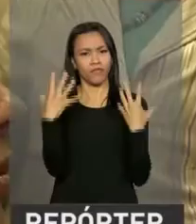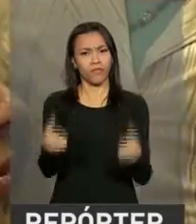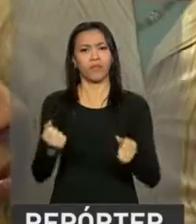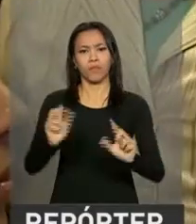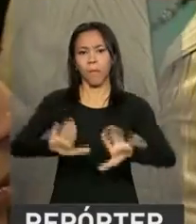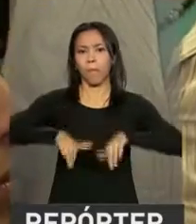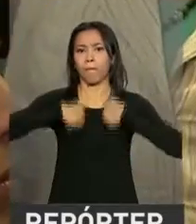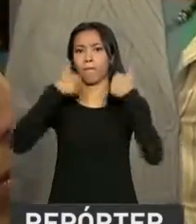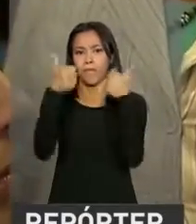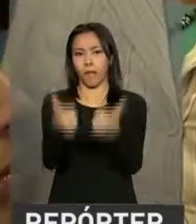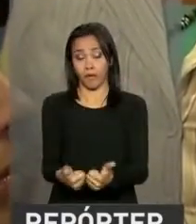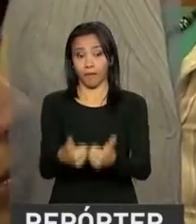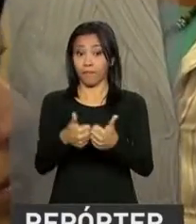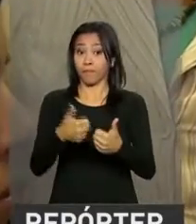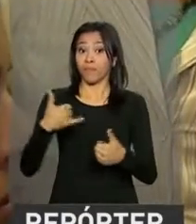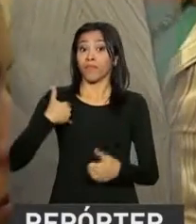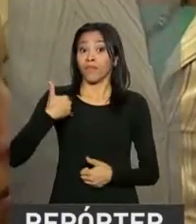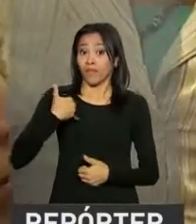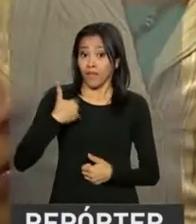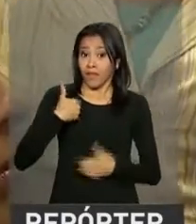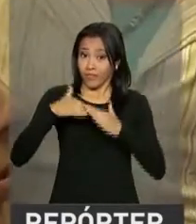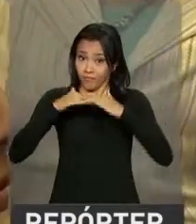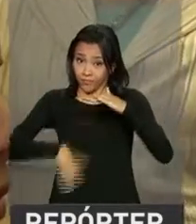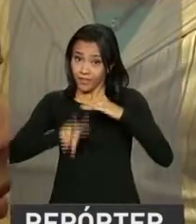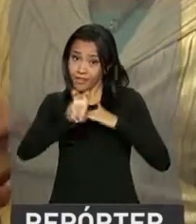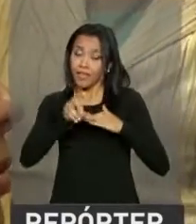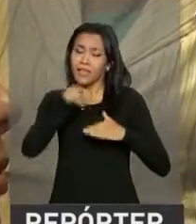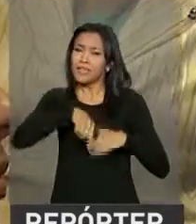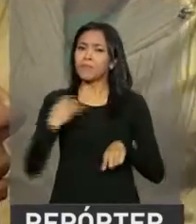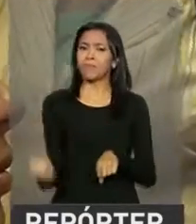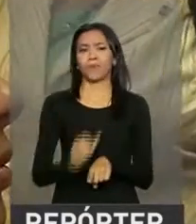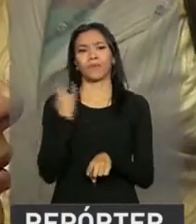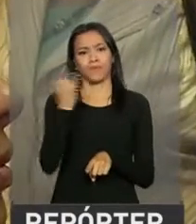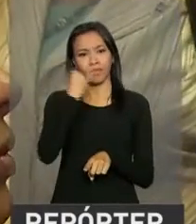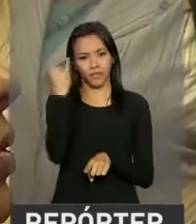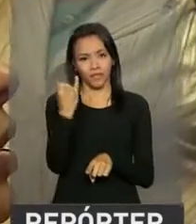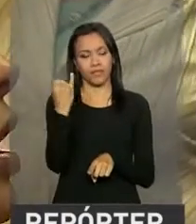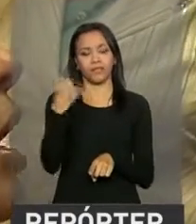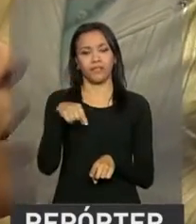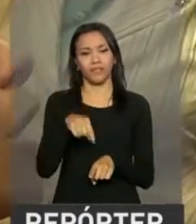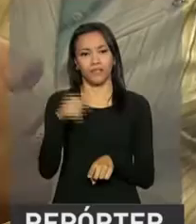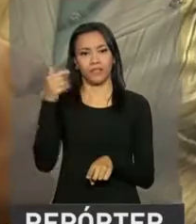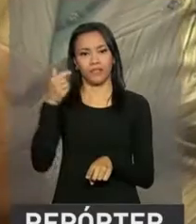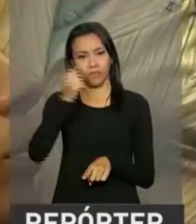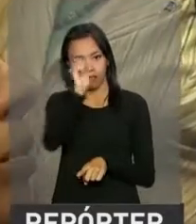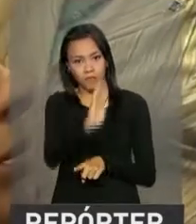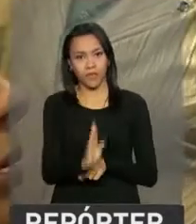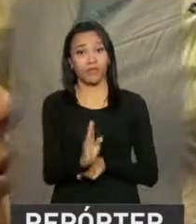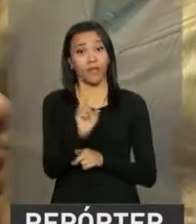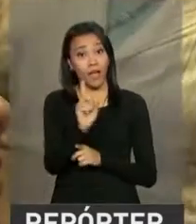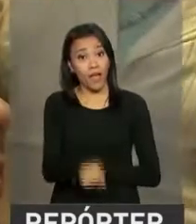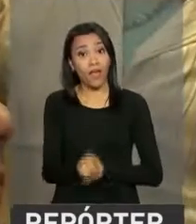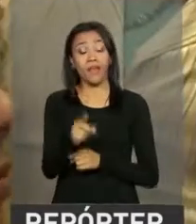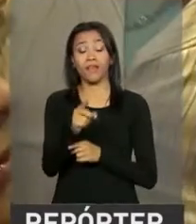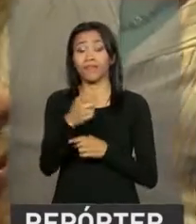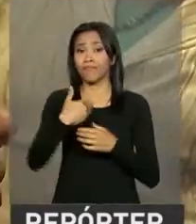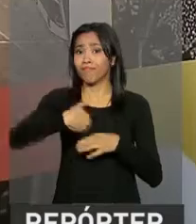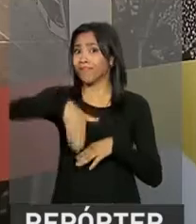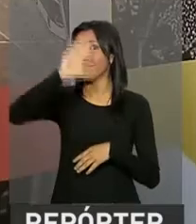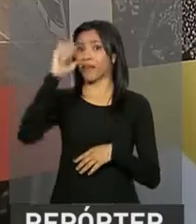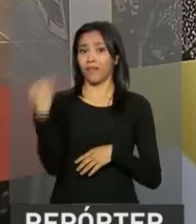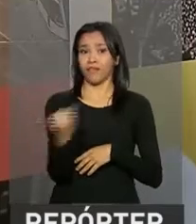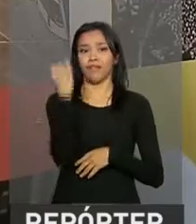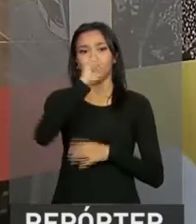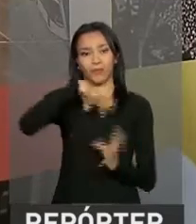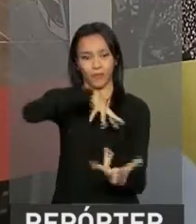marco legal da primeira infância é uma conquista muito importante, realmente muito importante para o Brasil. É a lei mais avançada do mundo.